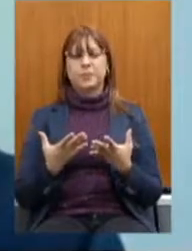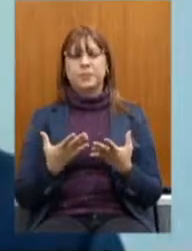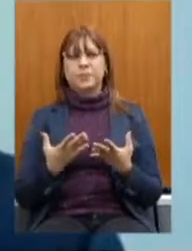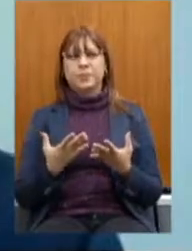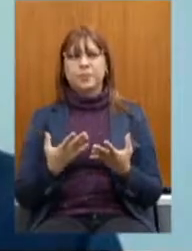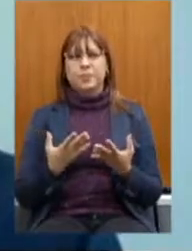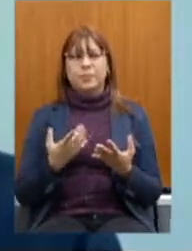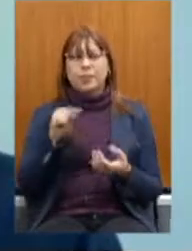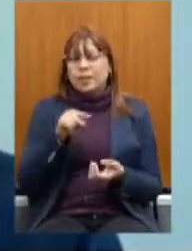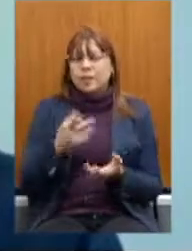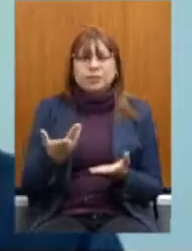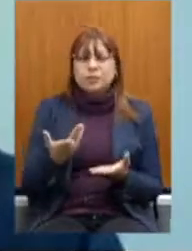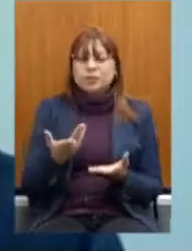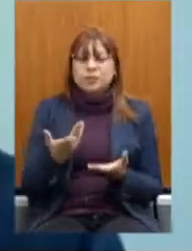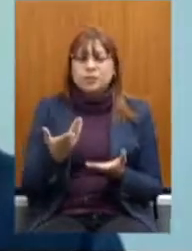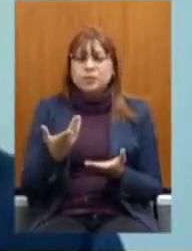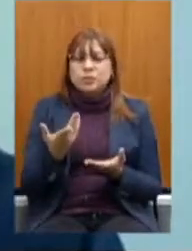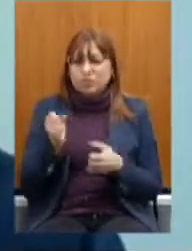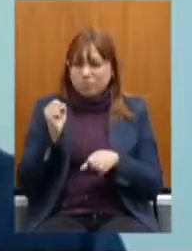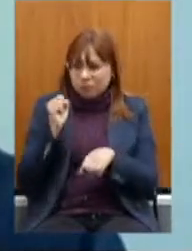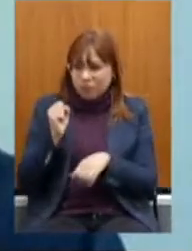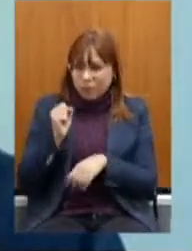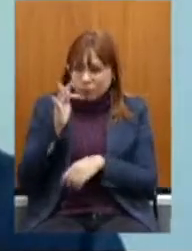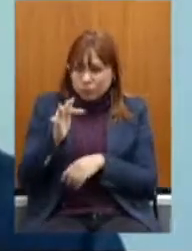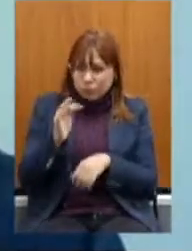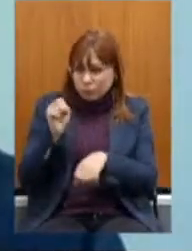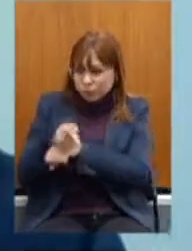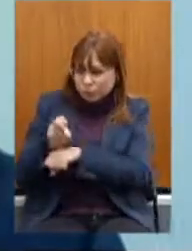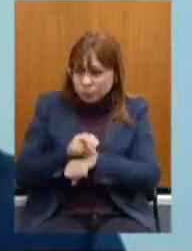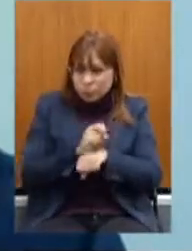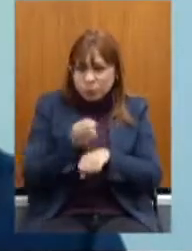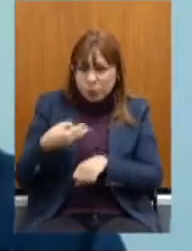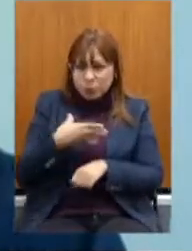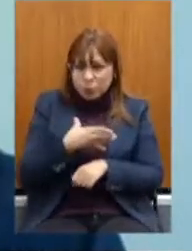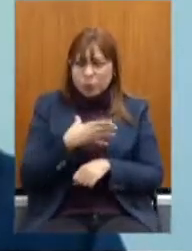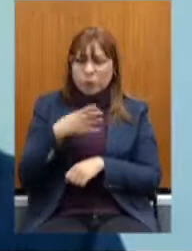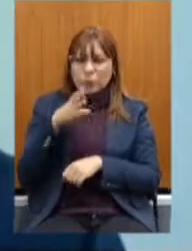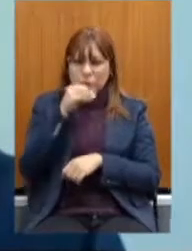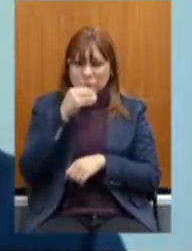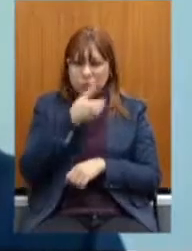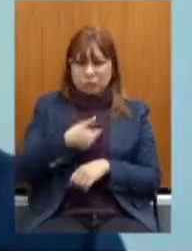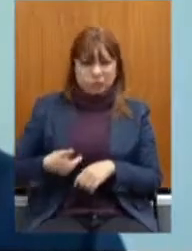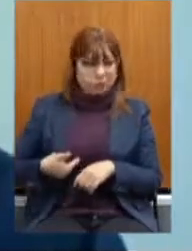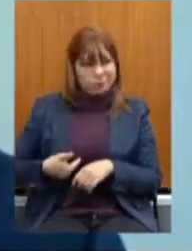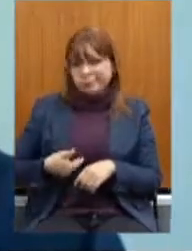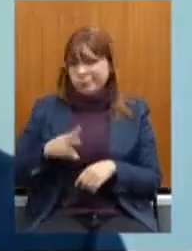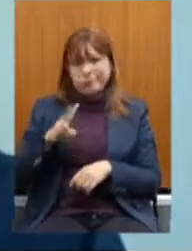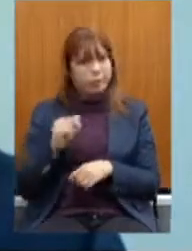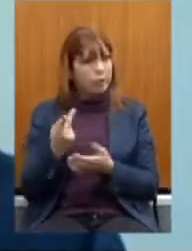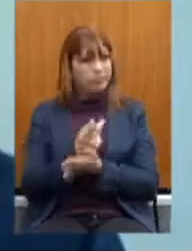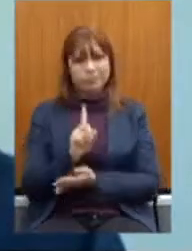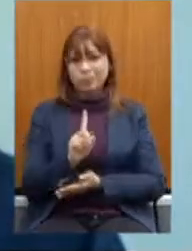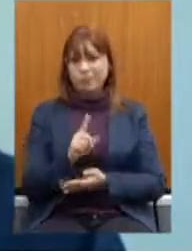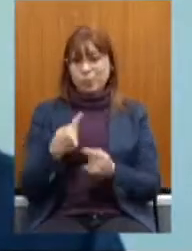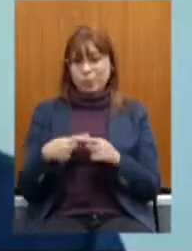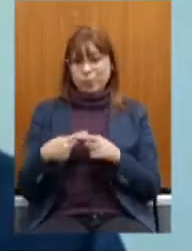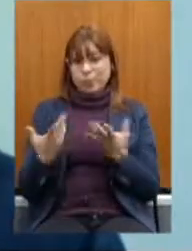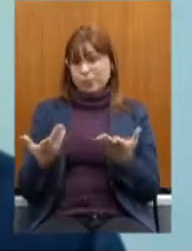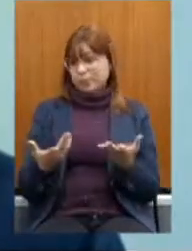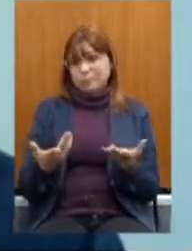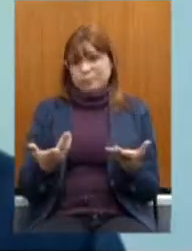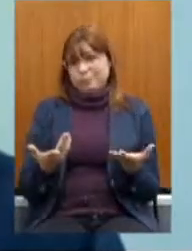Possibilidades De novos servidores Virem ingressar Ao sistema Público Aconteçam Porque Fica muito